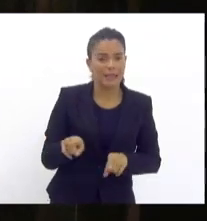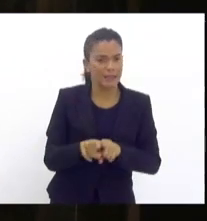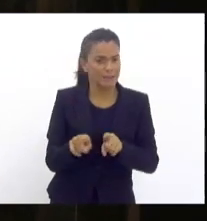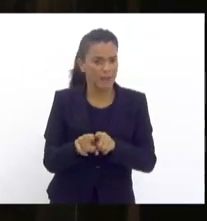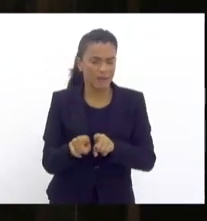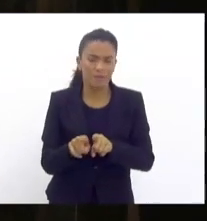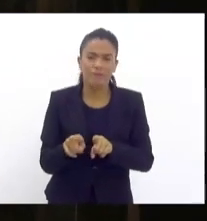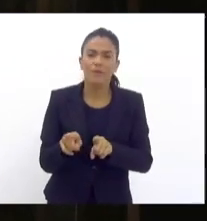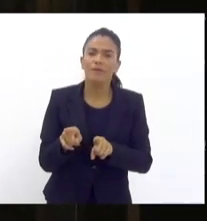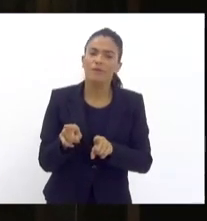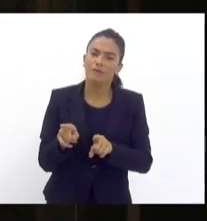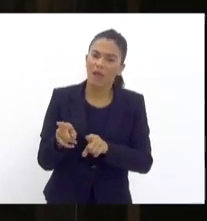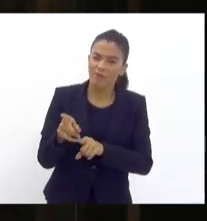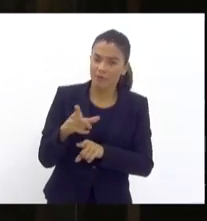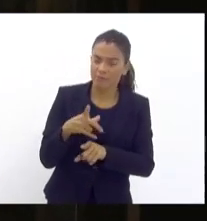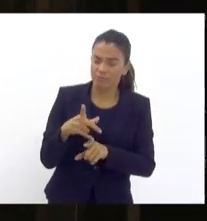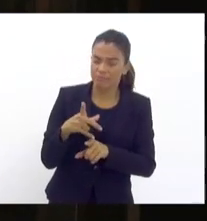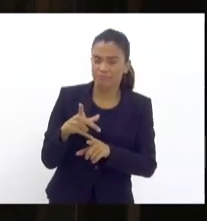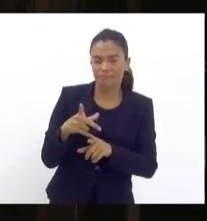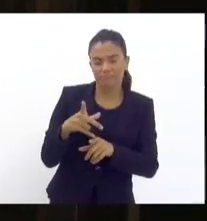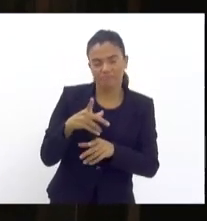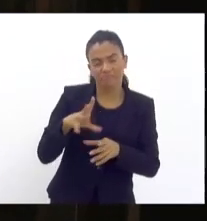ele estava envolvido na morte